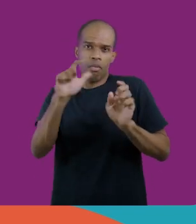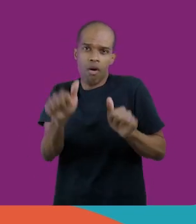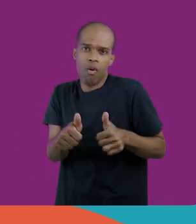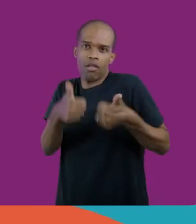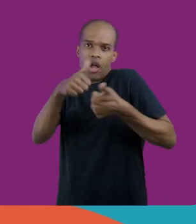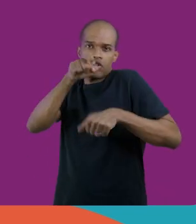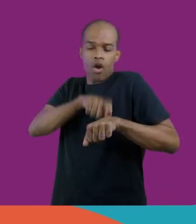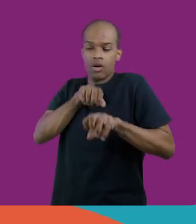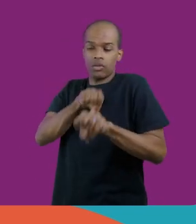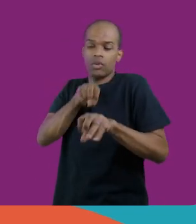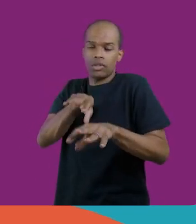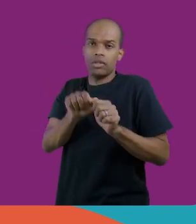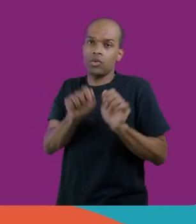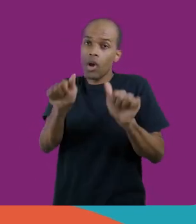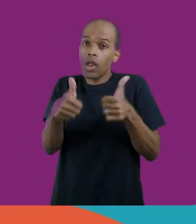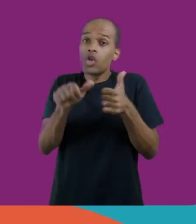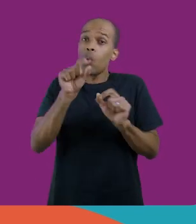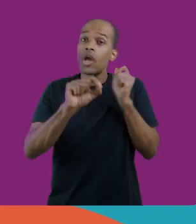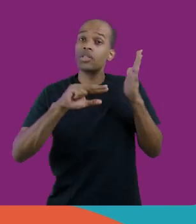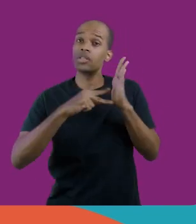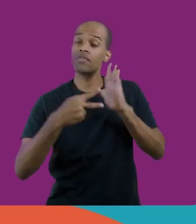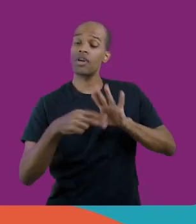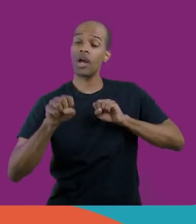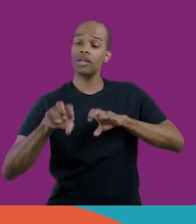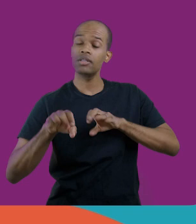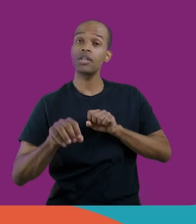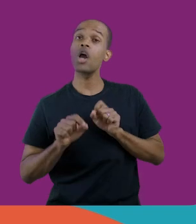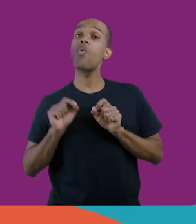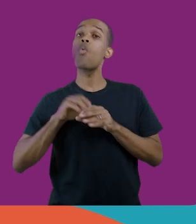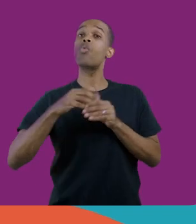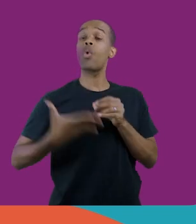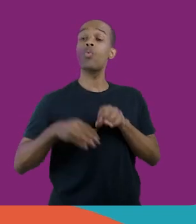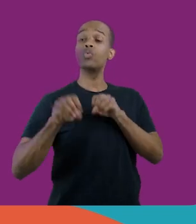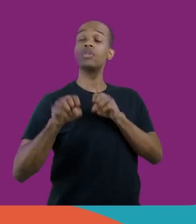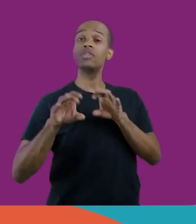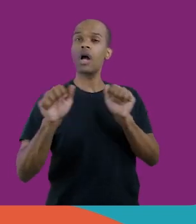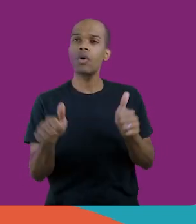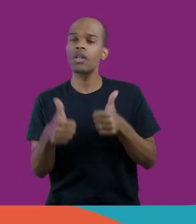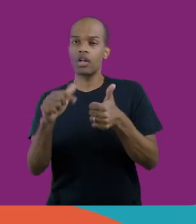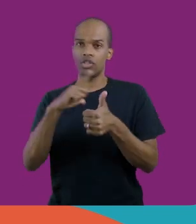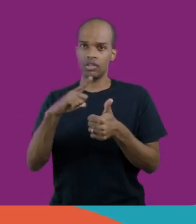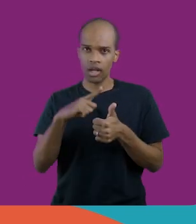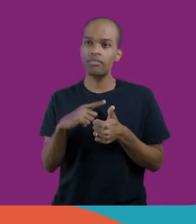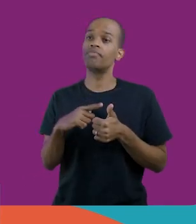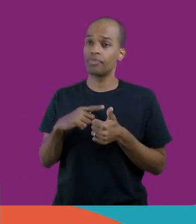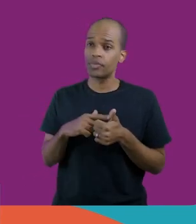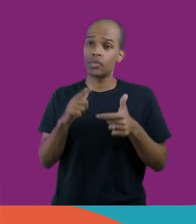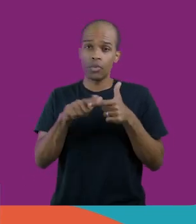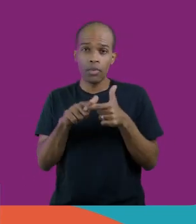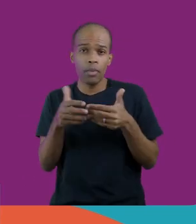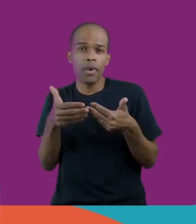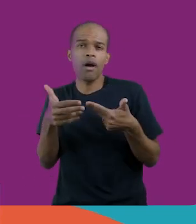qualidade do ensino, uma qualidade do que é ensinado, grande parte dessa diversidade,